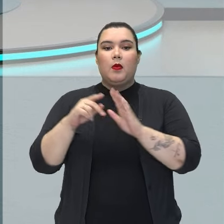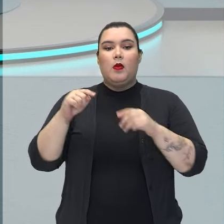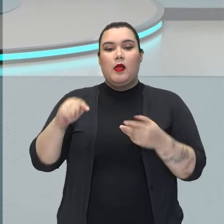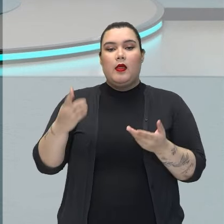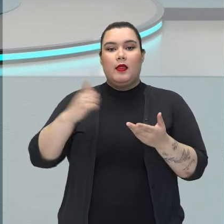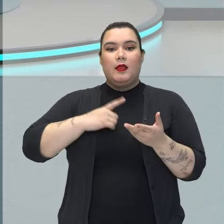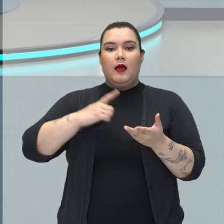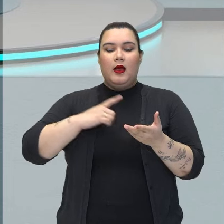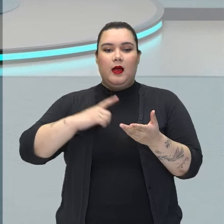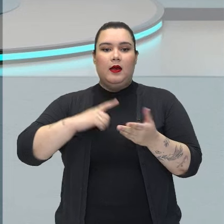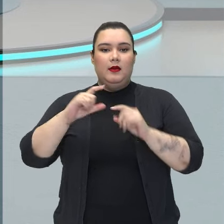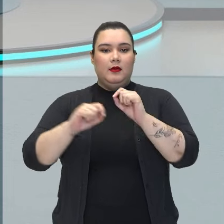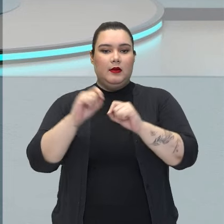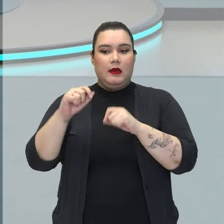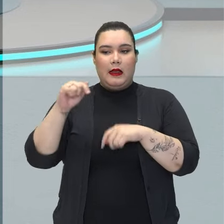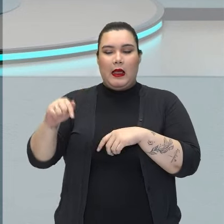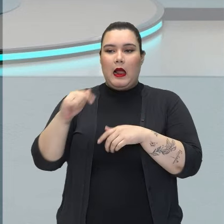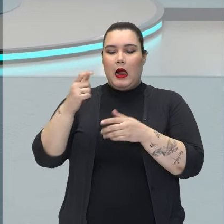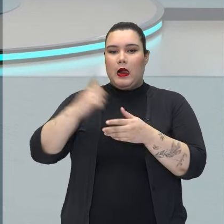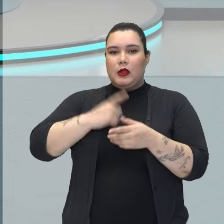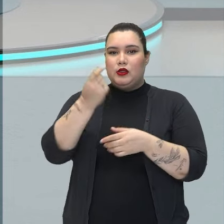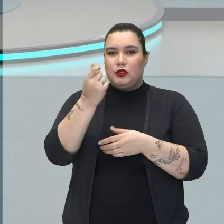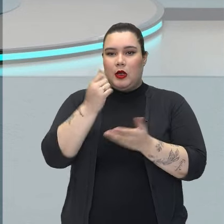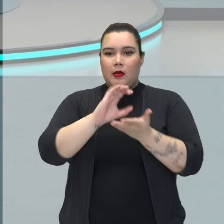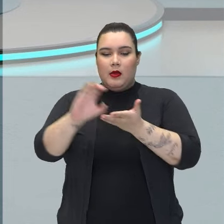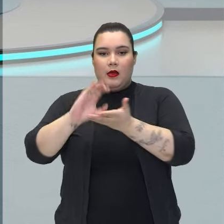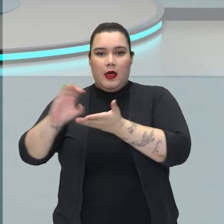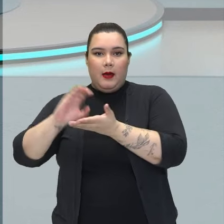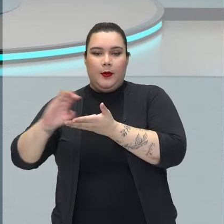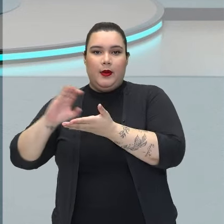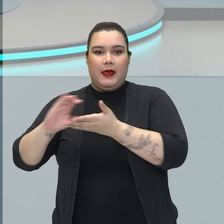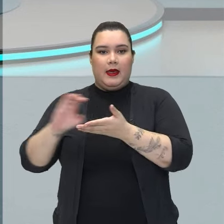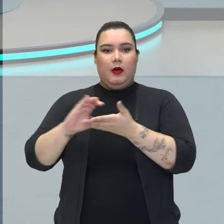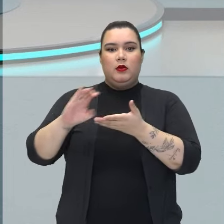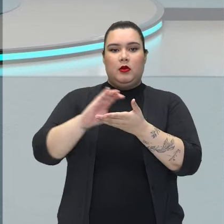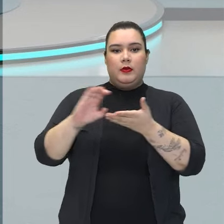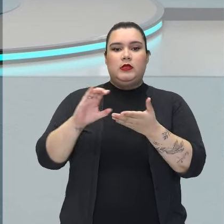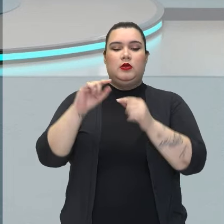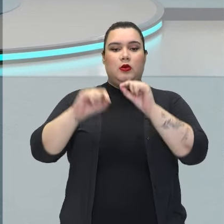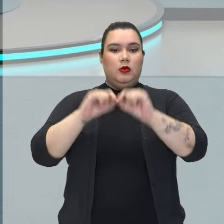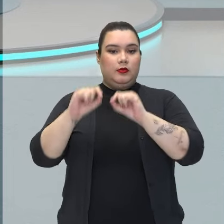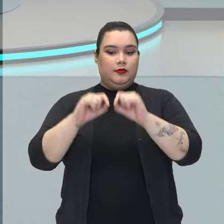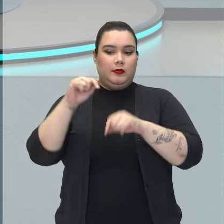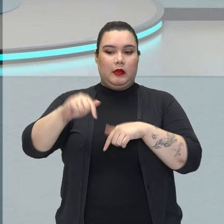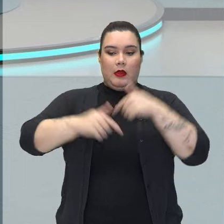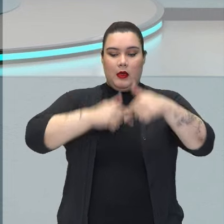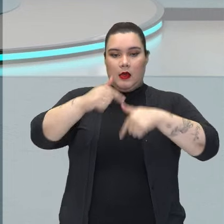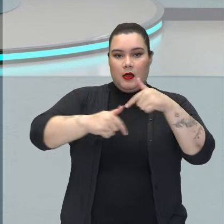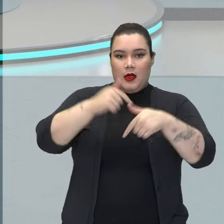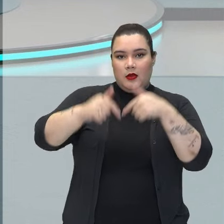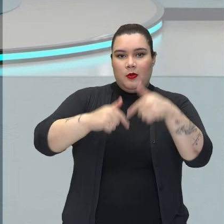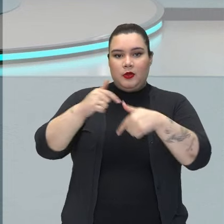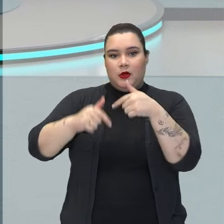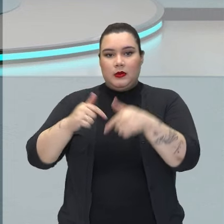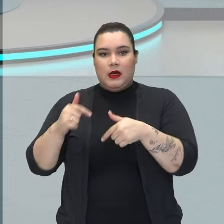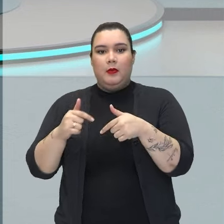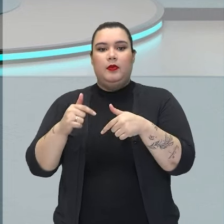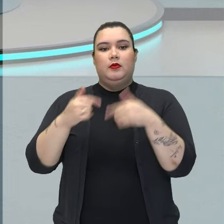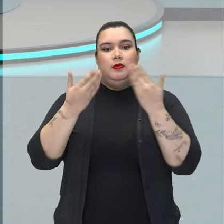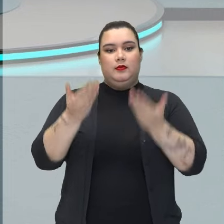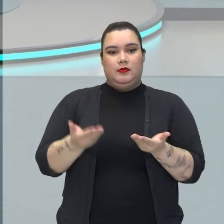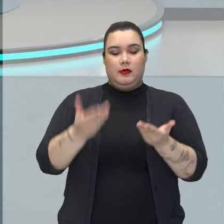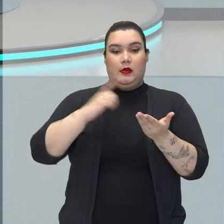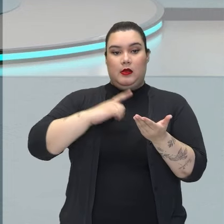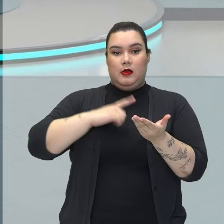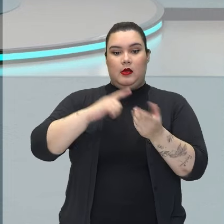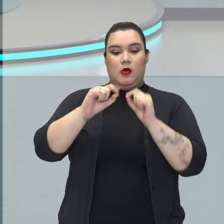jogos, ele acaba perdendo o seu dinheiro, e aqui os trabalhadores, as pessoas que trabalhavam com ele, acabam observando, e